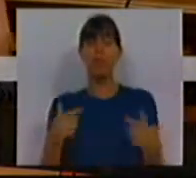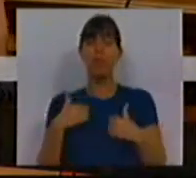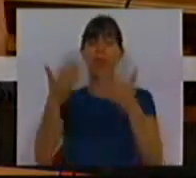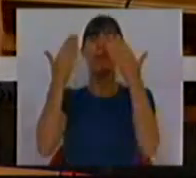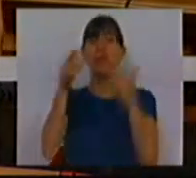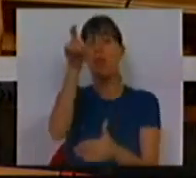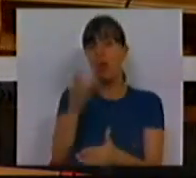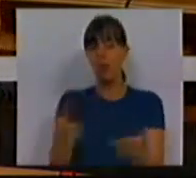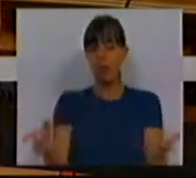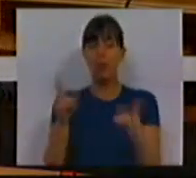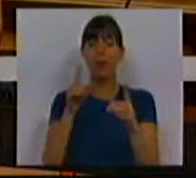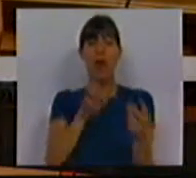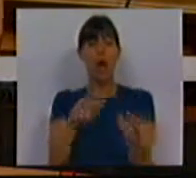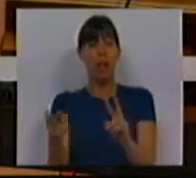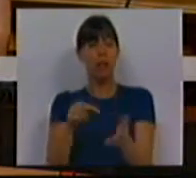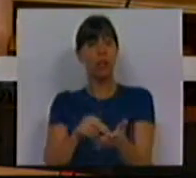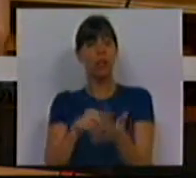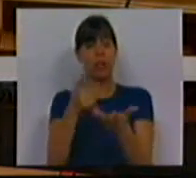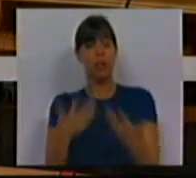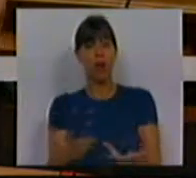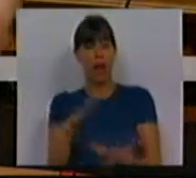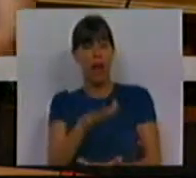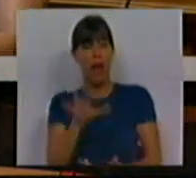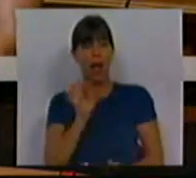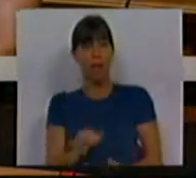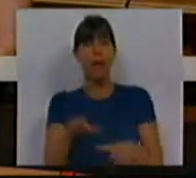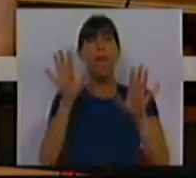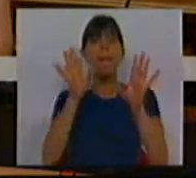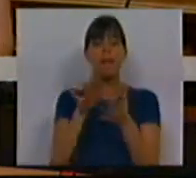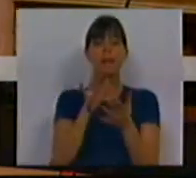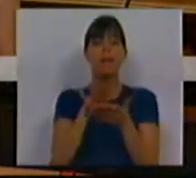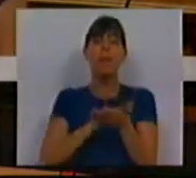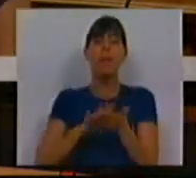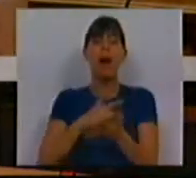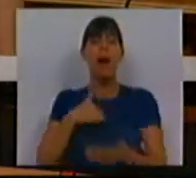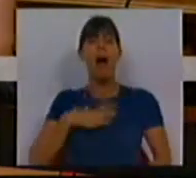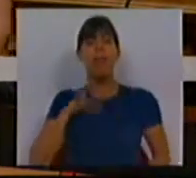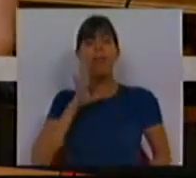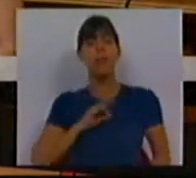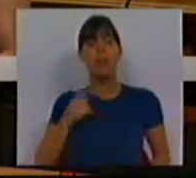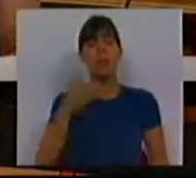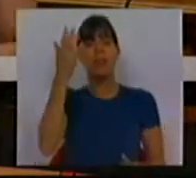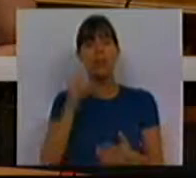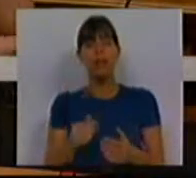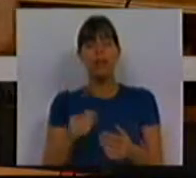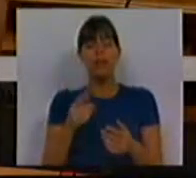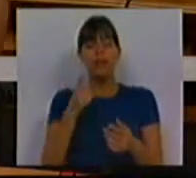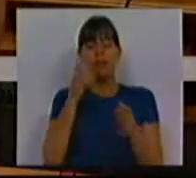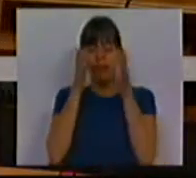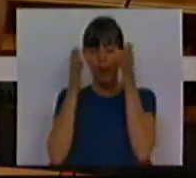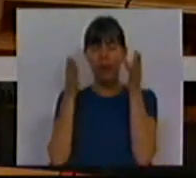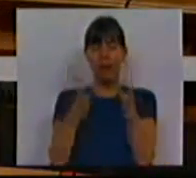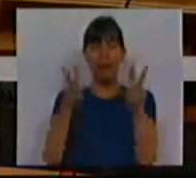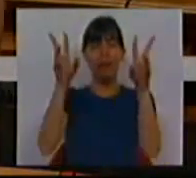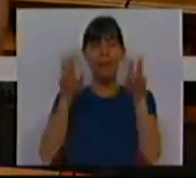saúdo a sua alteração de posições neste domínio. Mas basicamente aquilo que eu queria, Sra. Presidente, é talvez recentrar